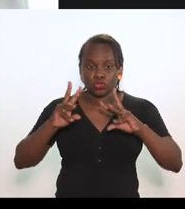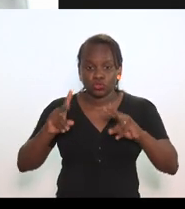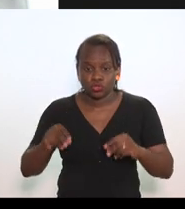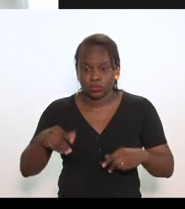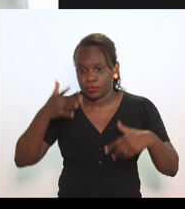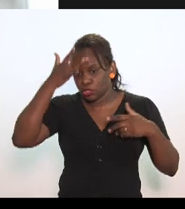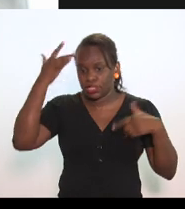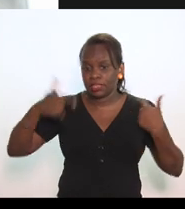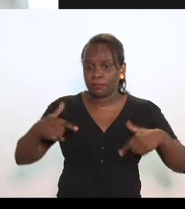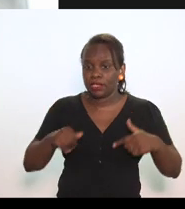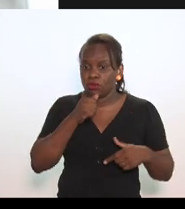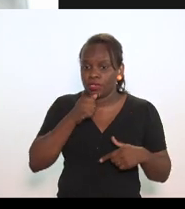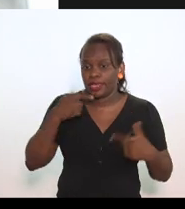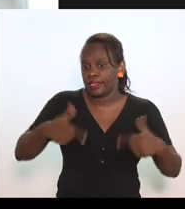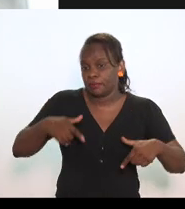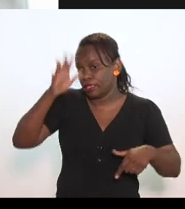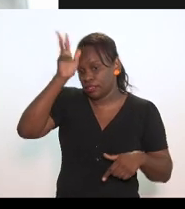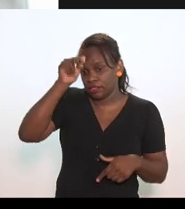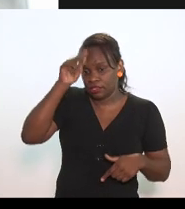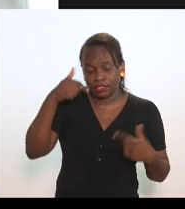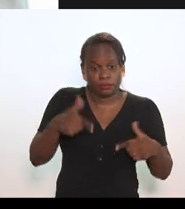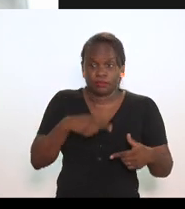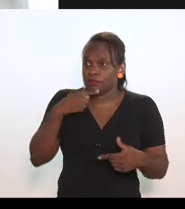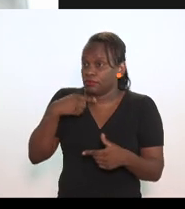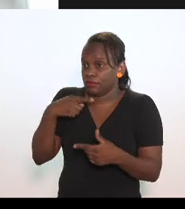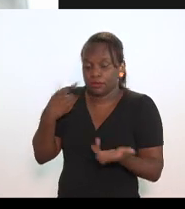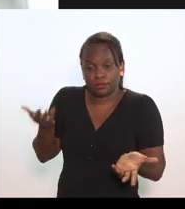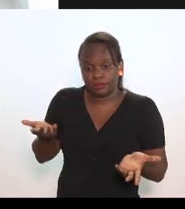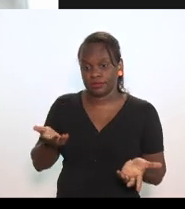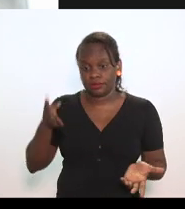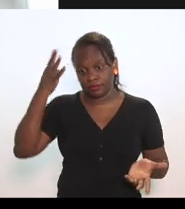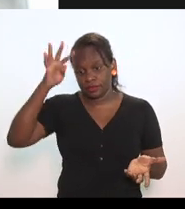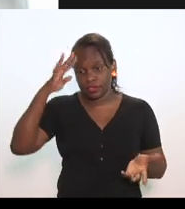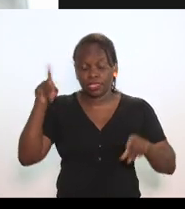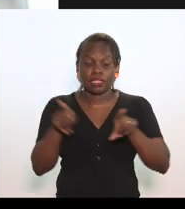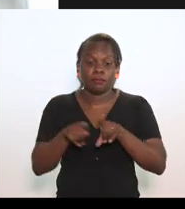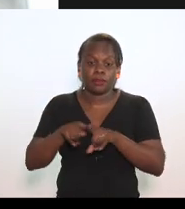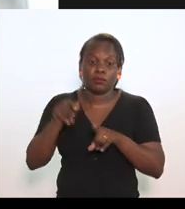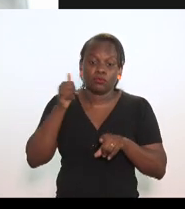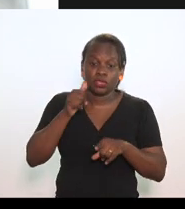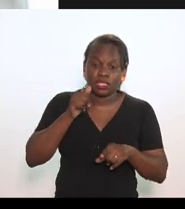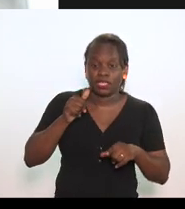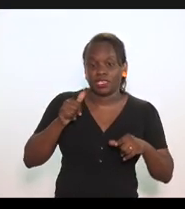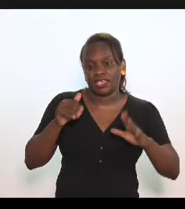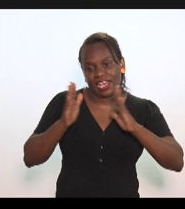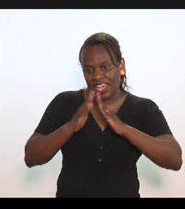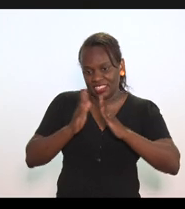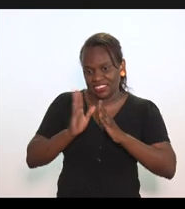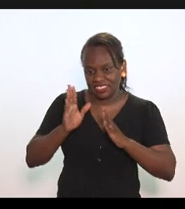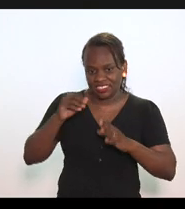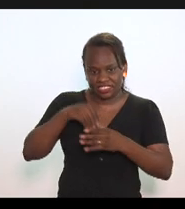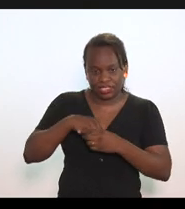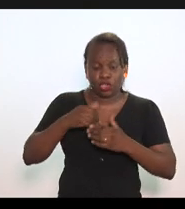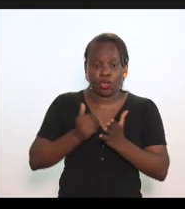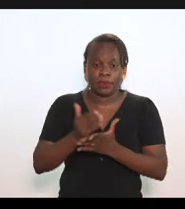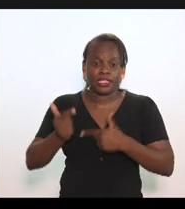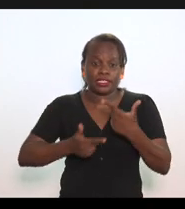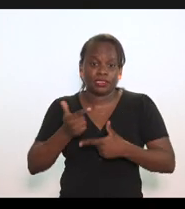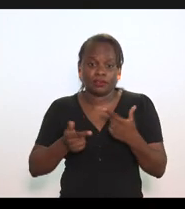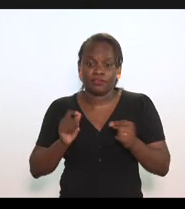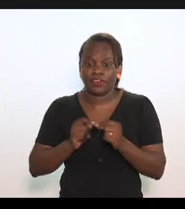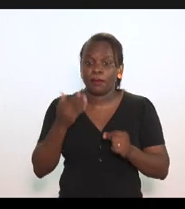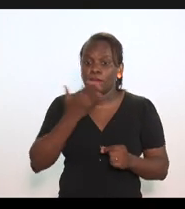está desempregado trabalhando na informalidade e as donas de casa começam o que trabalhar fazendo